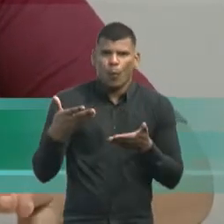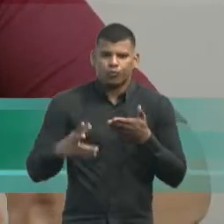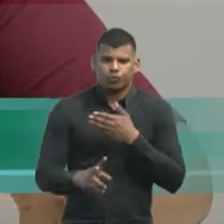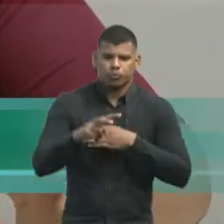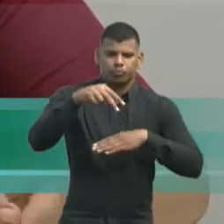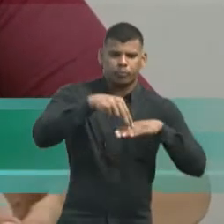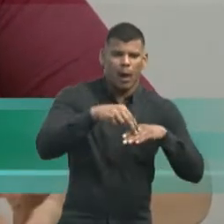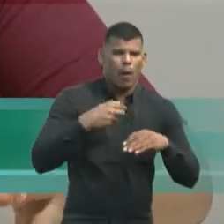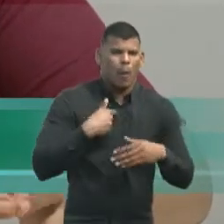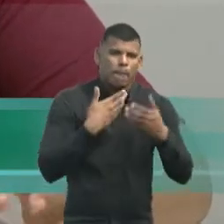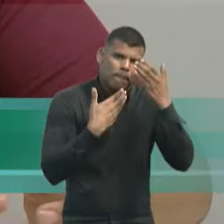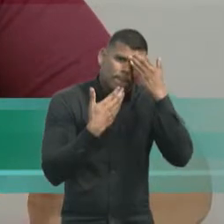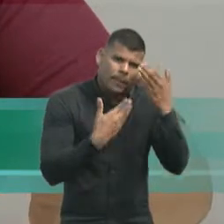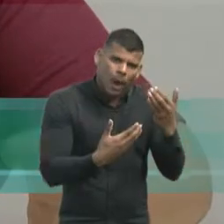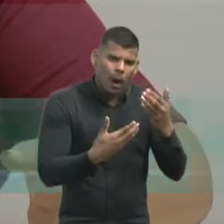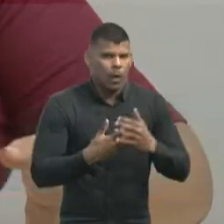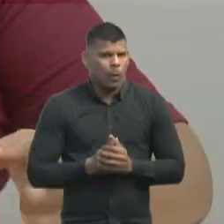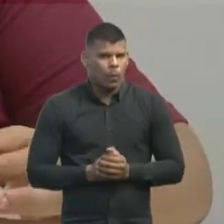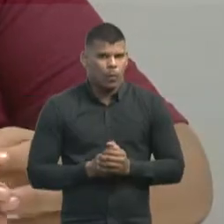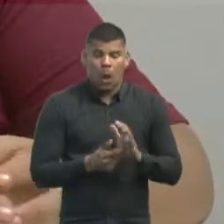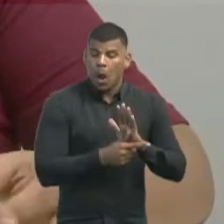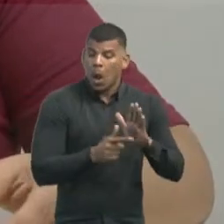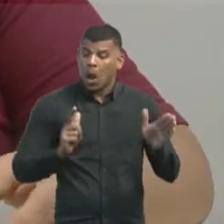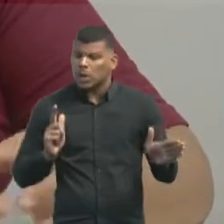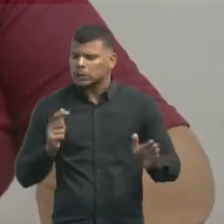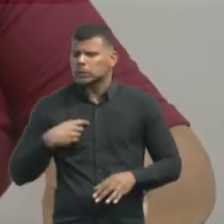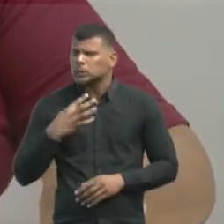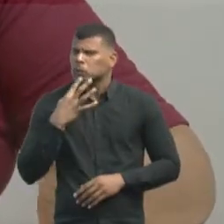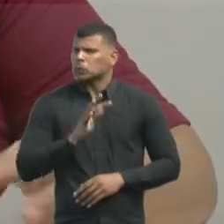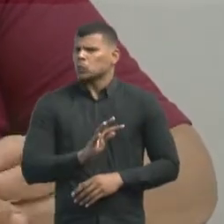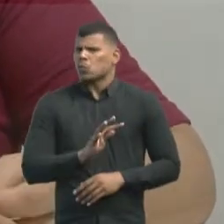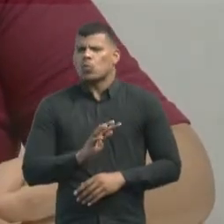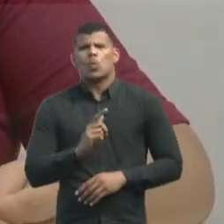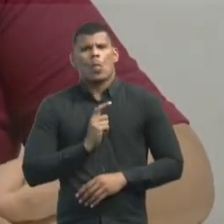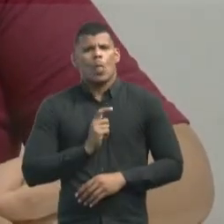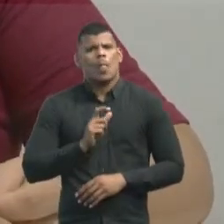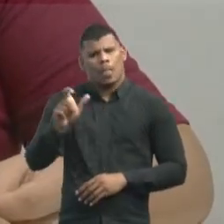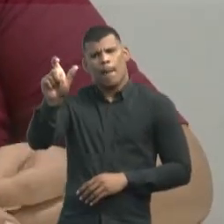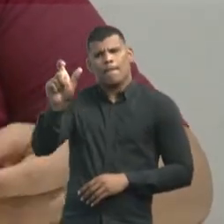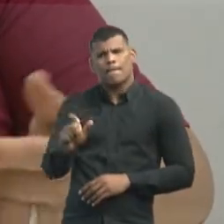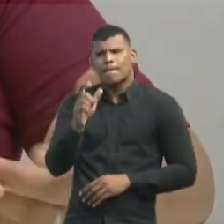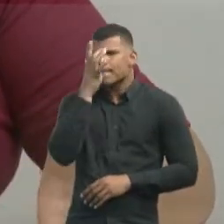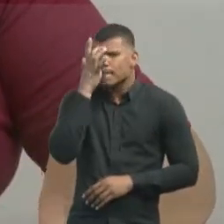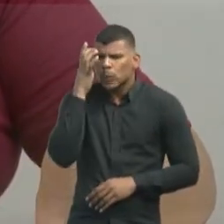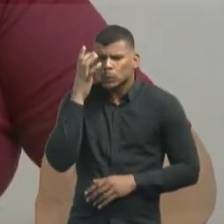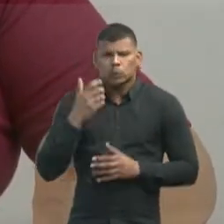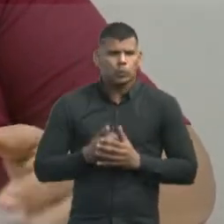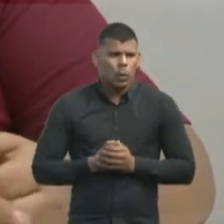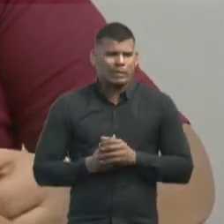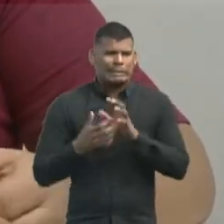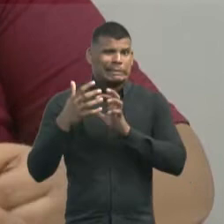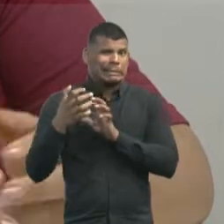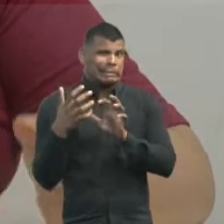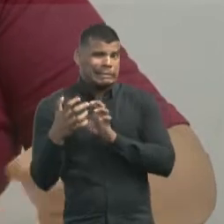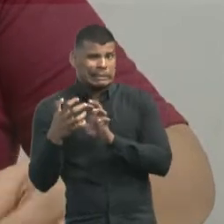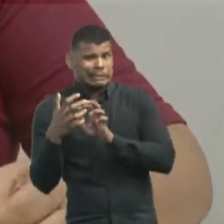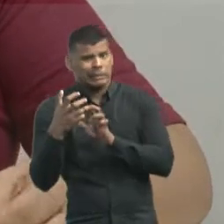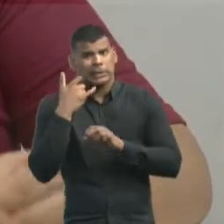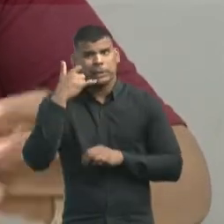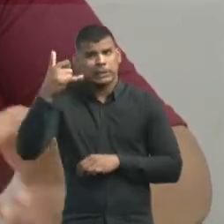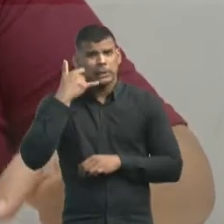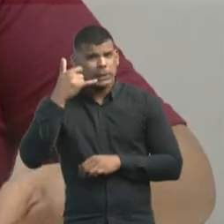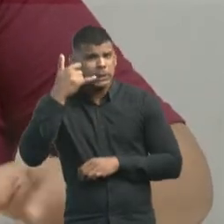primeiro, e o programa, porque eu não conhecia o que era o programa. Eu tinha uma pessoa, essa pessoa teve um conflito comigo, ela me